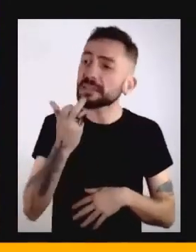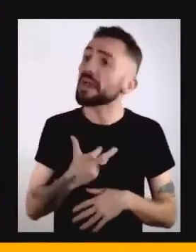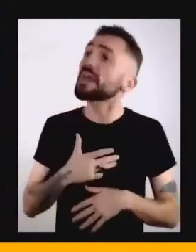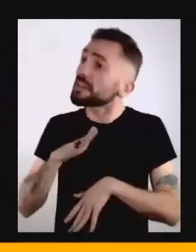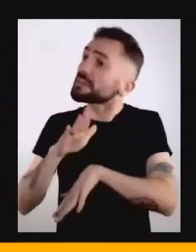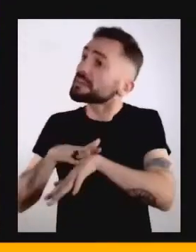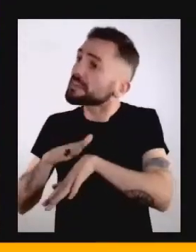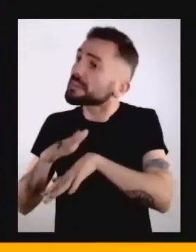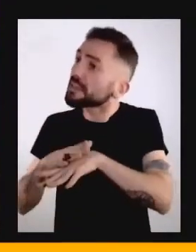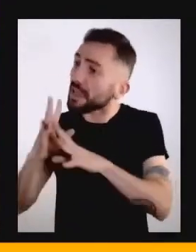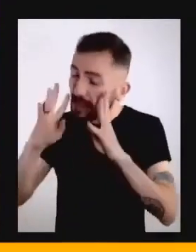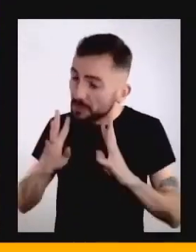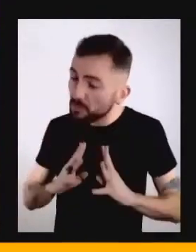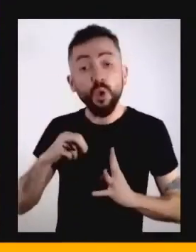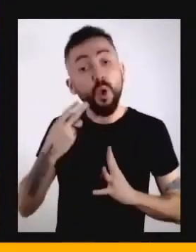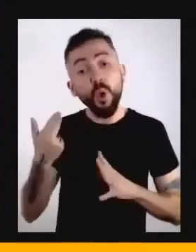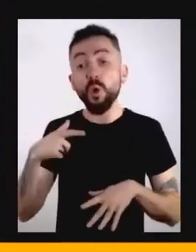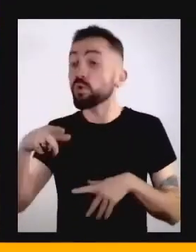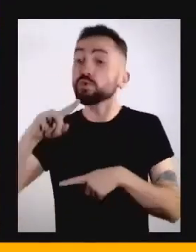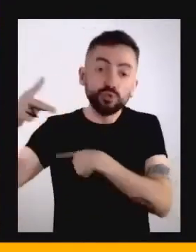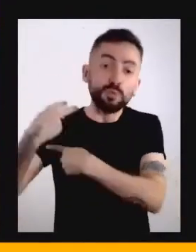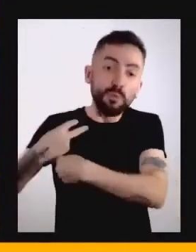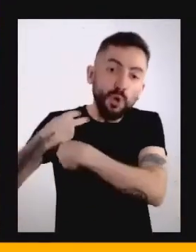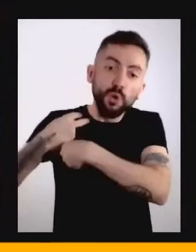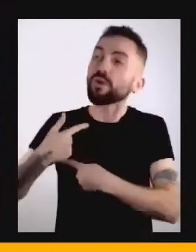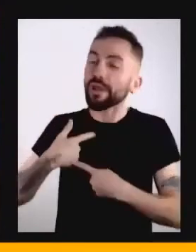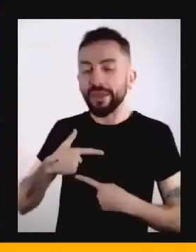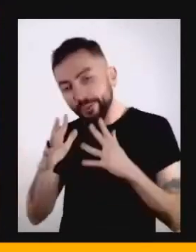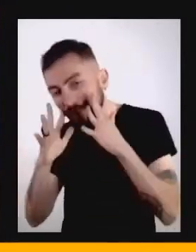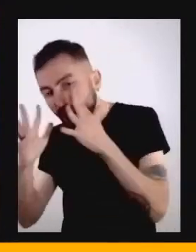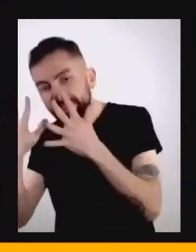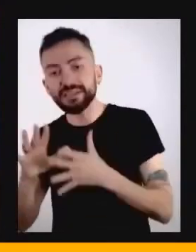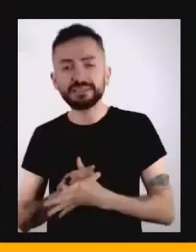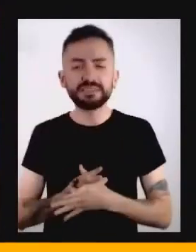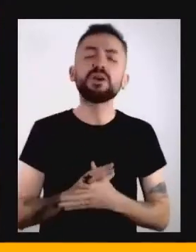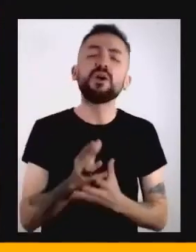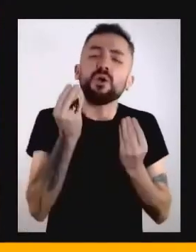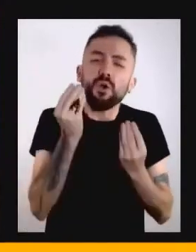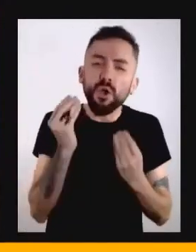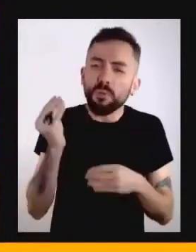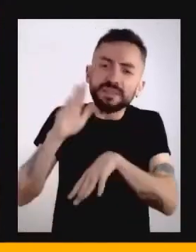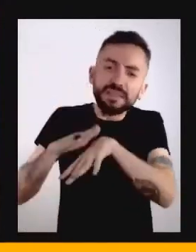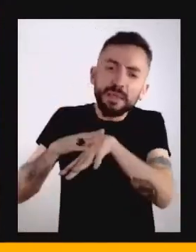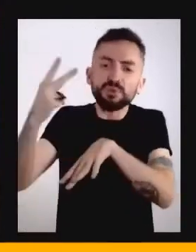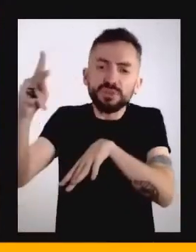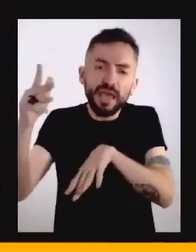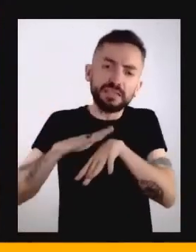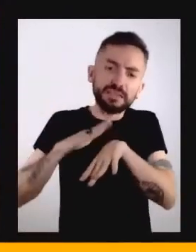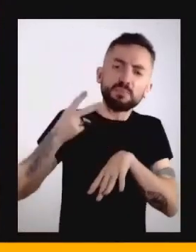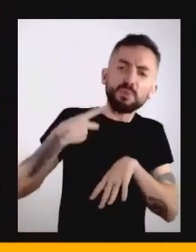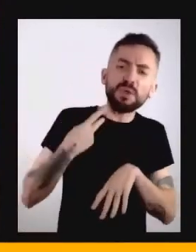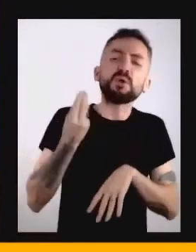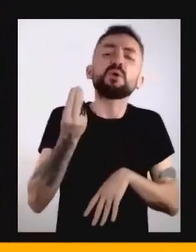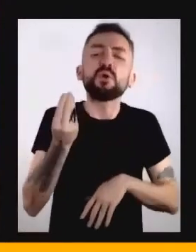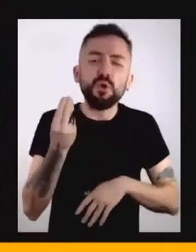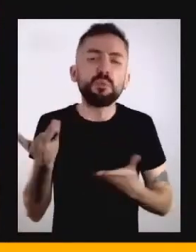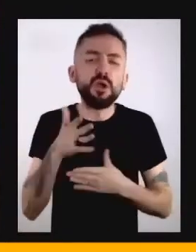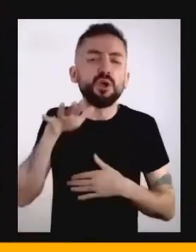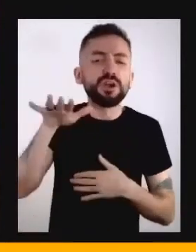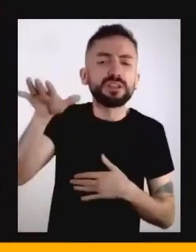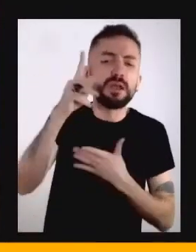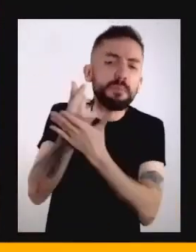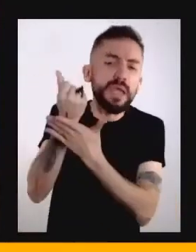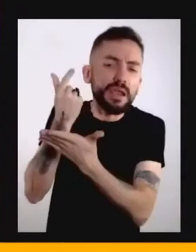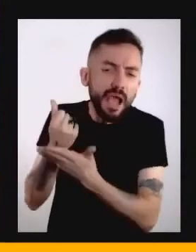está competindo pelo nosso tempo. O que isso diz sobre a gente? que isso diz sobre o mercado, sobre a sociedade, sobre o